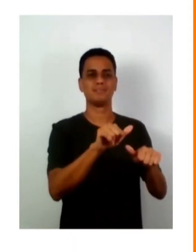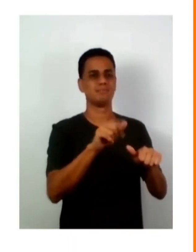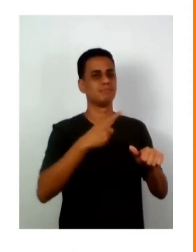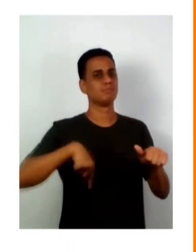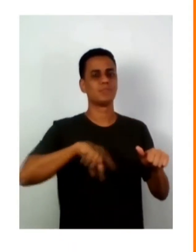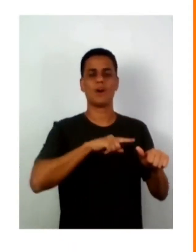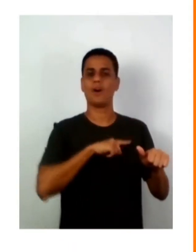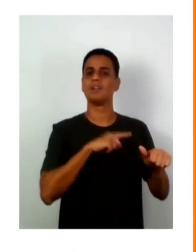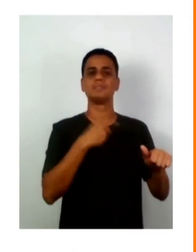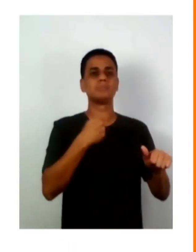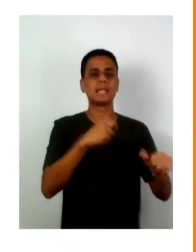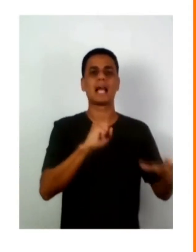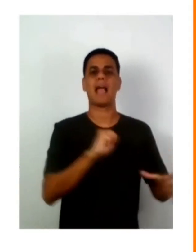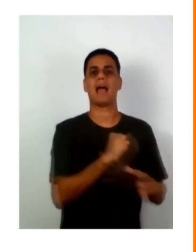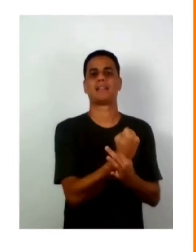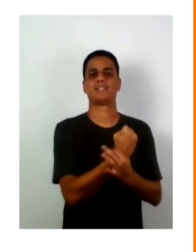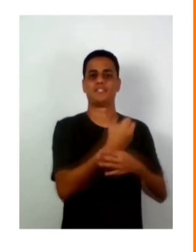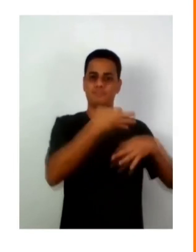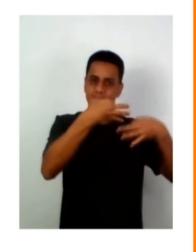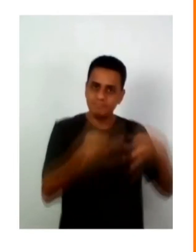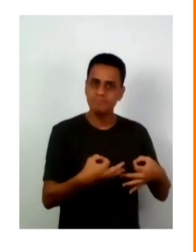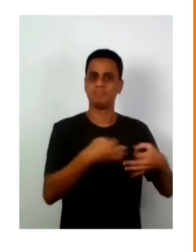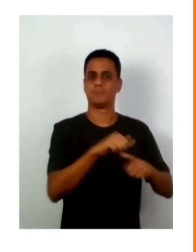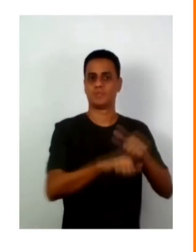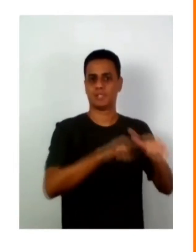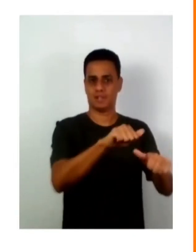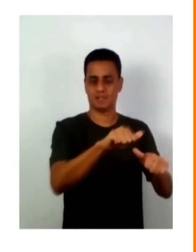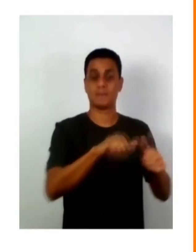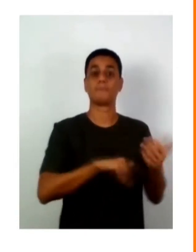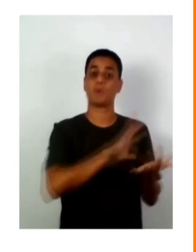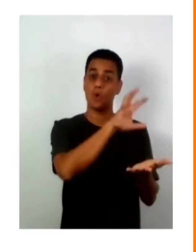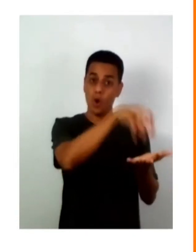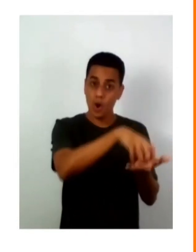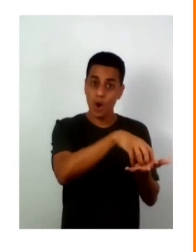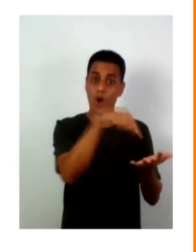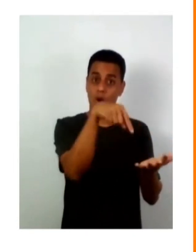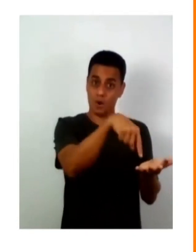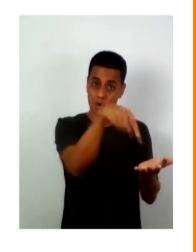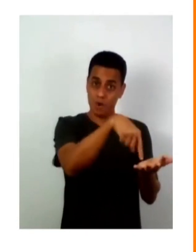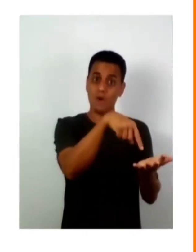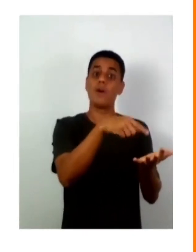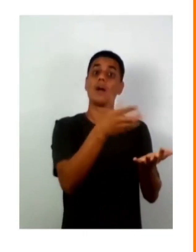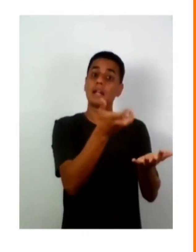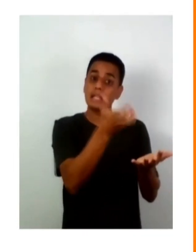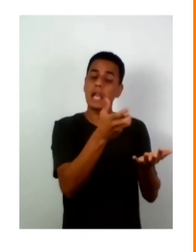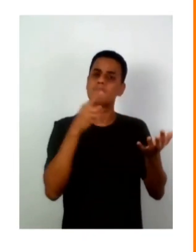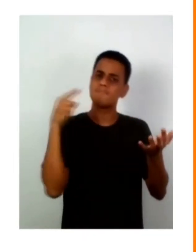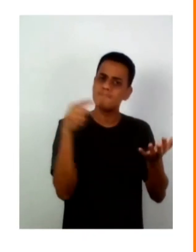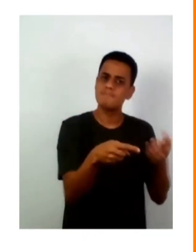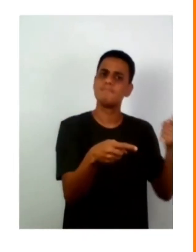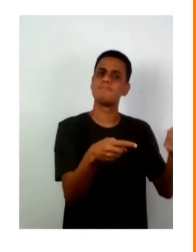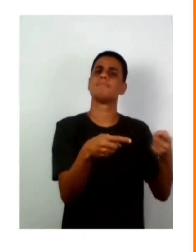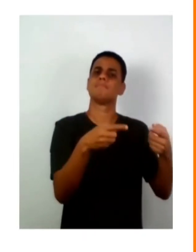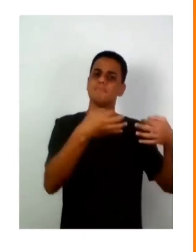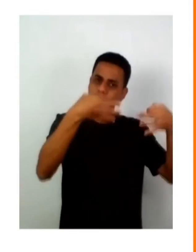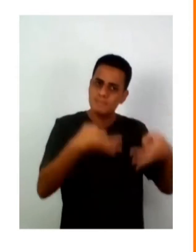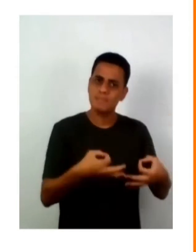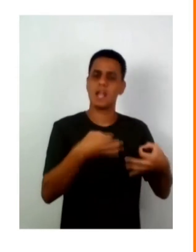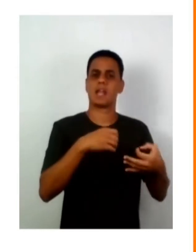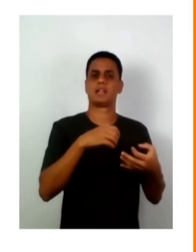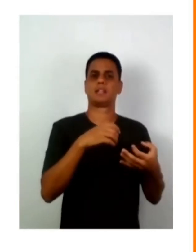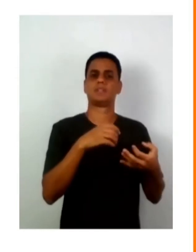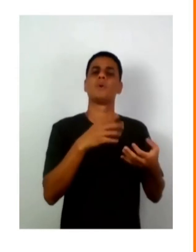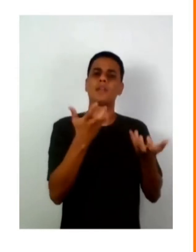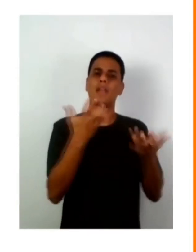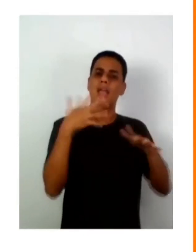dinâmicas e garantir que isso aconteça. Então, manos visíveis, garante